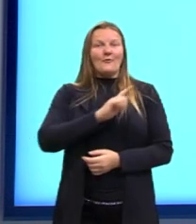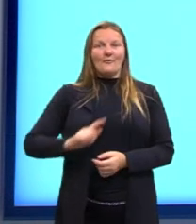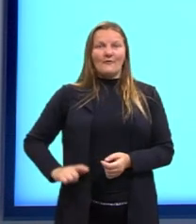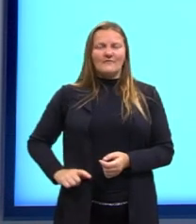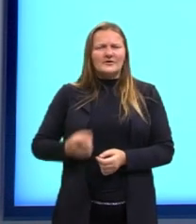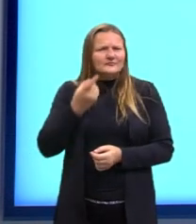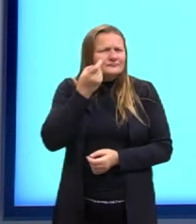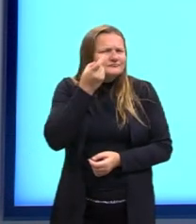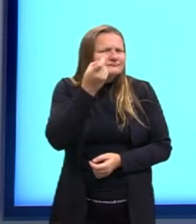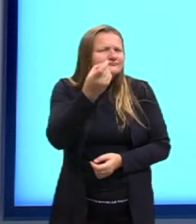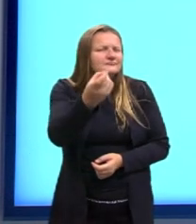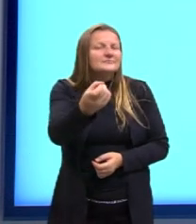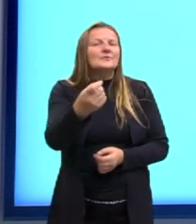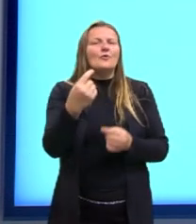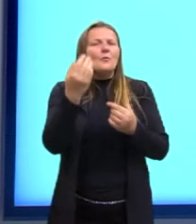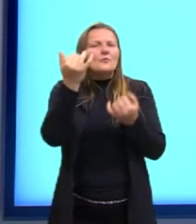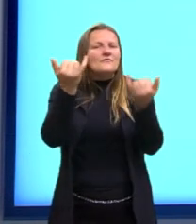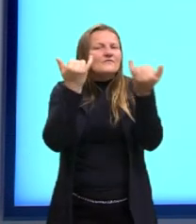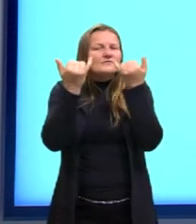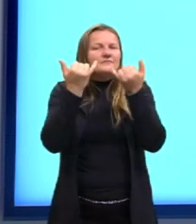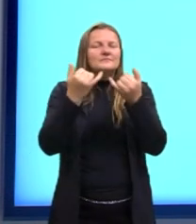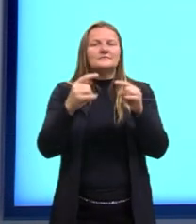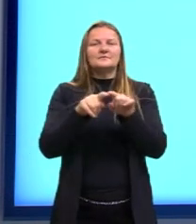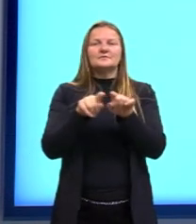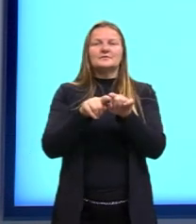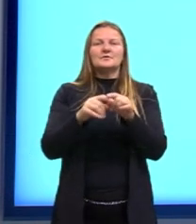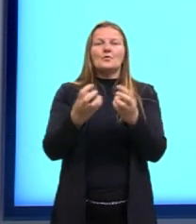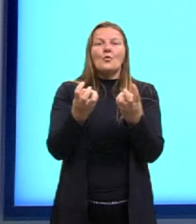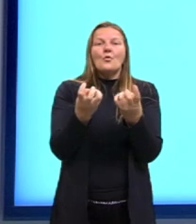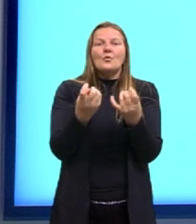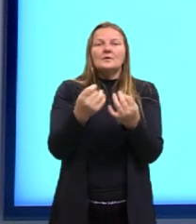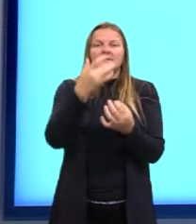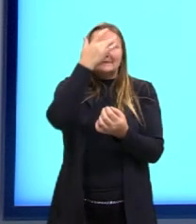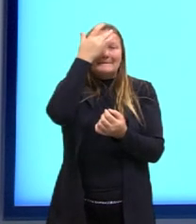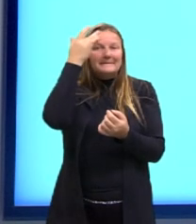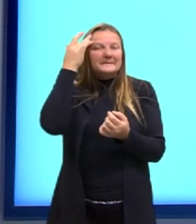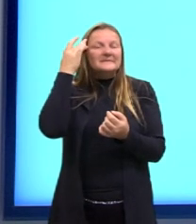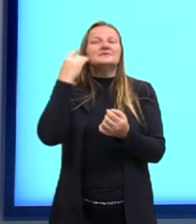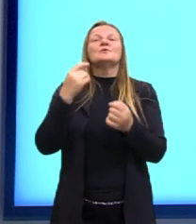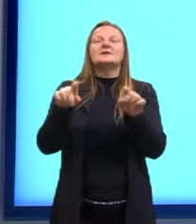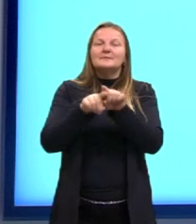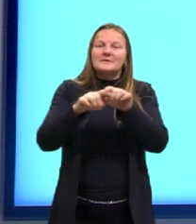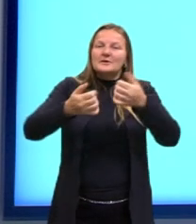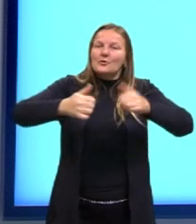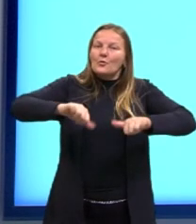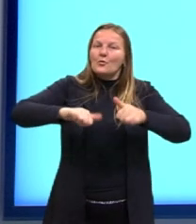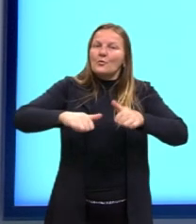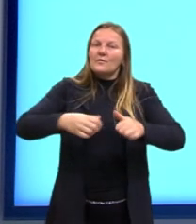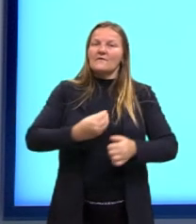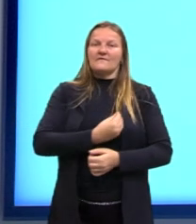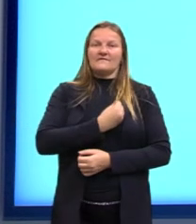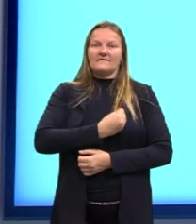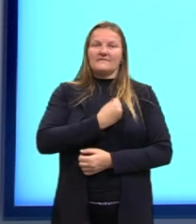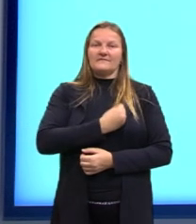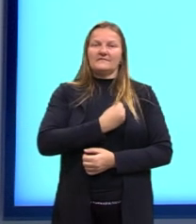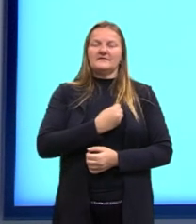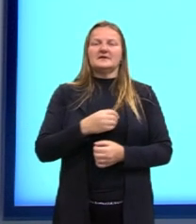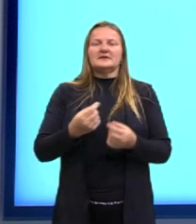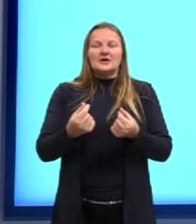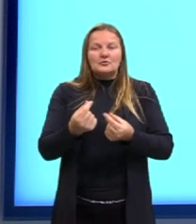interessaram-se em obter informações quantitativas e qualitativas sobre suas